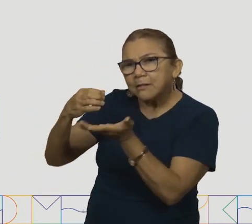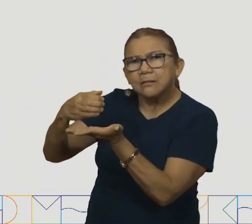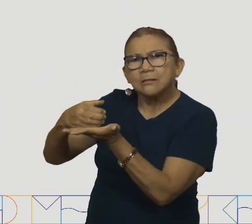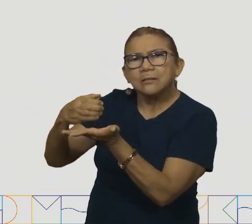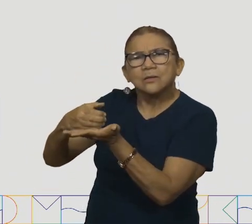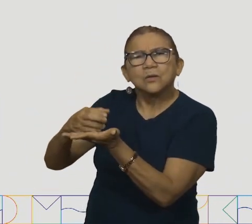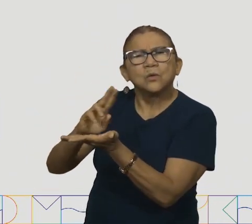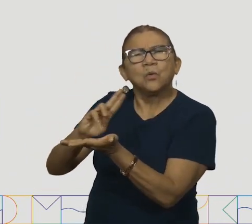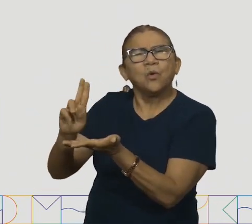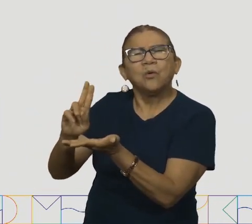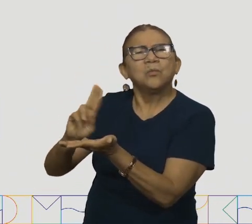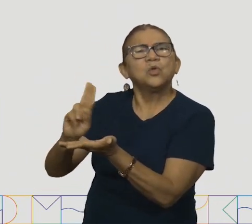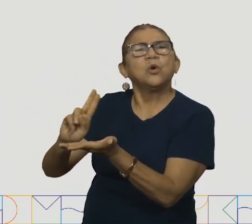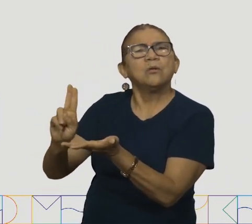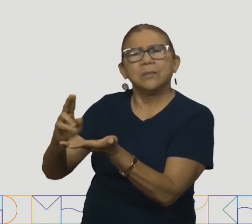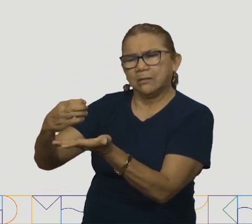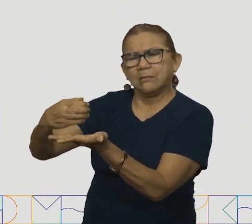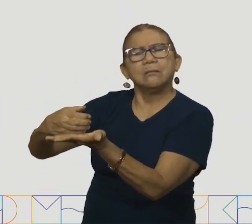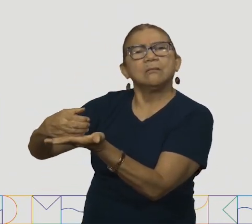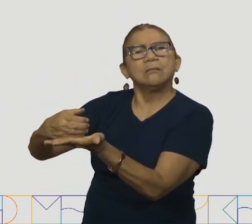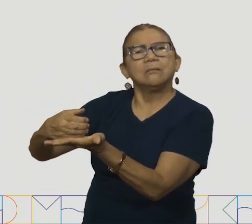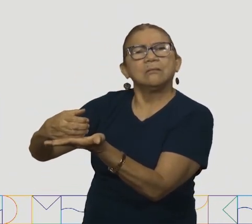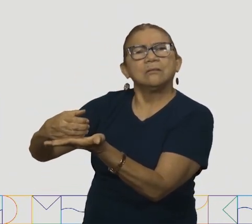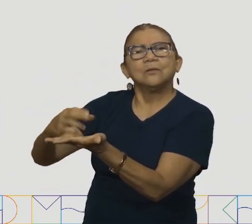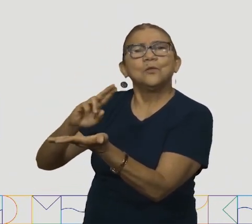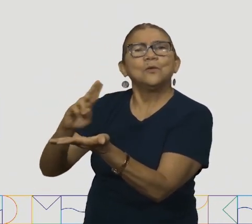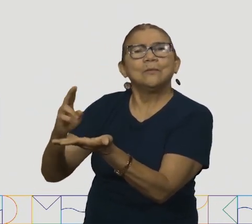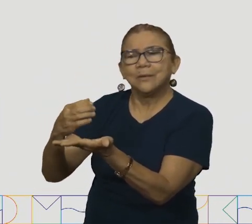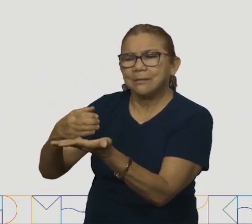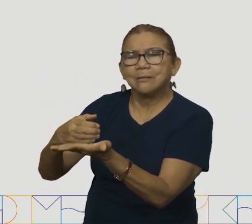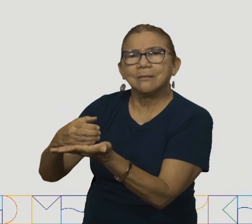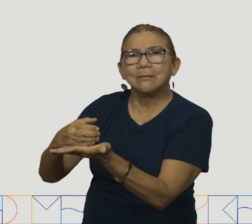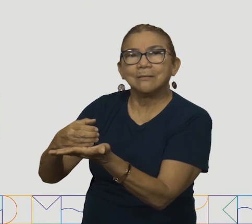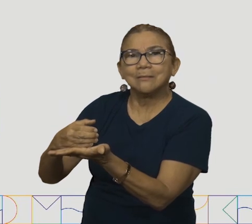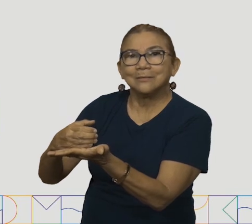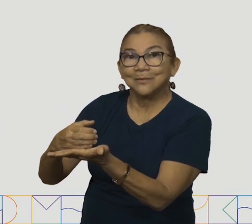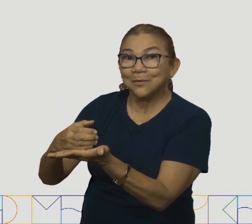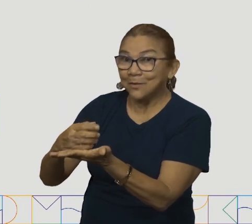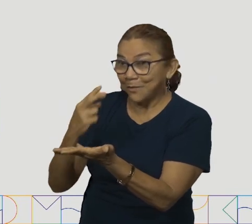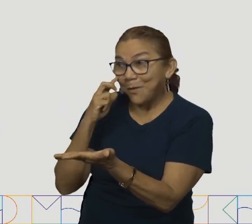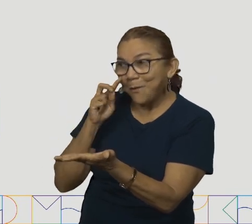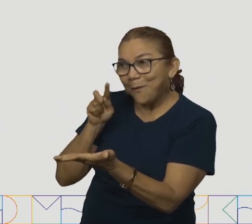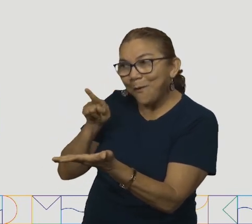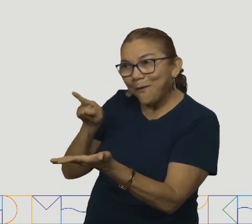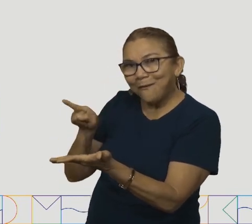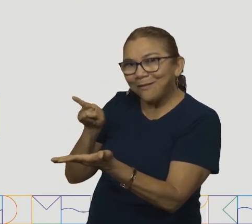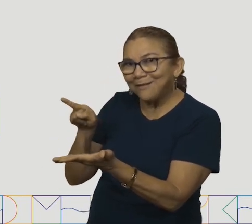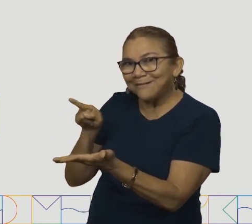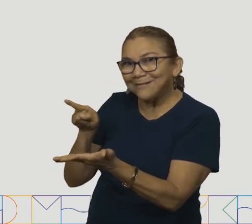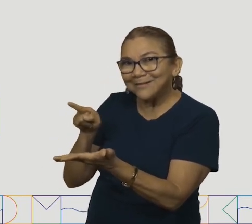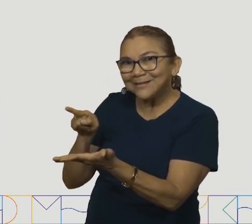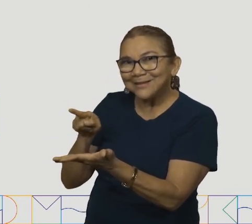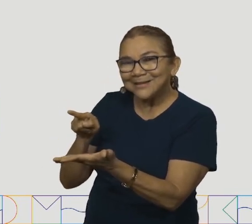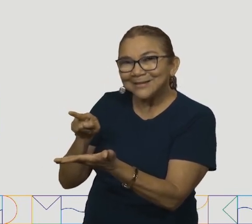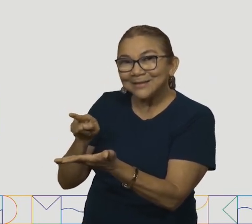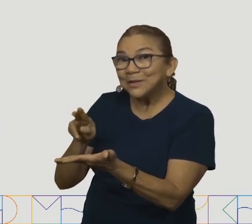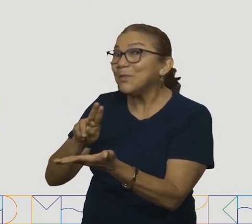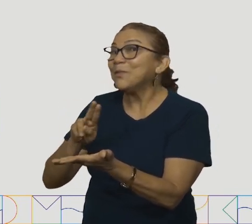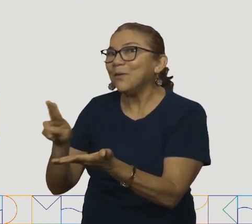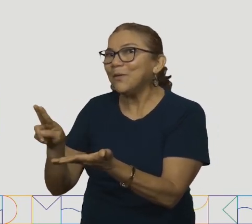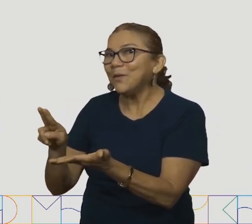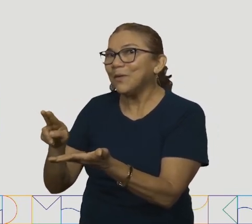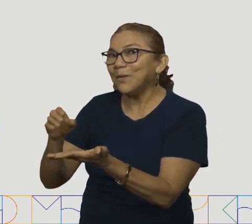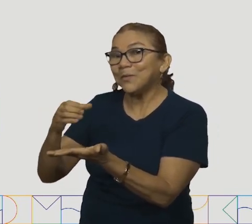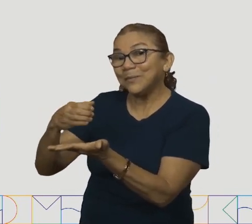Qual será a escrita da imagem número 1? Vamos investigar? Olha só, crianças. Vamos ver qual é o